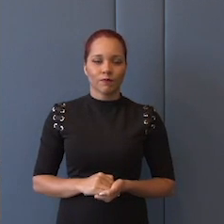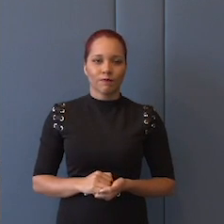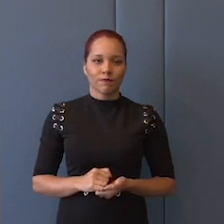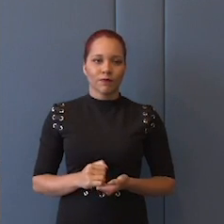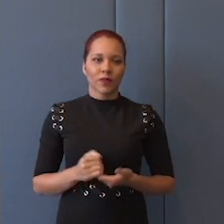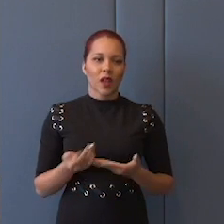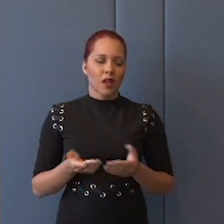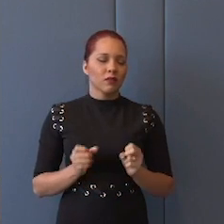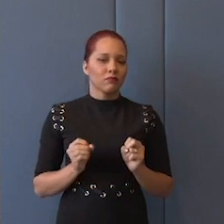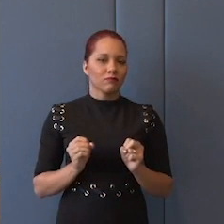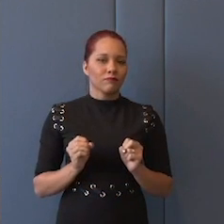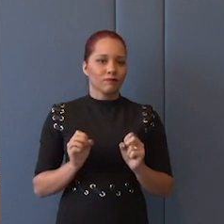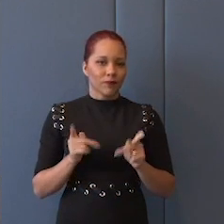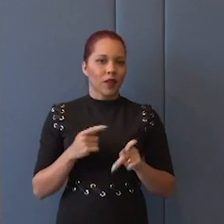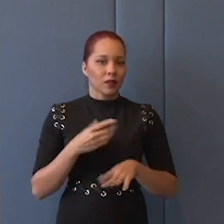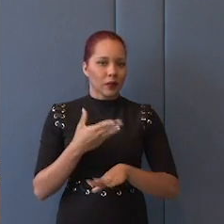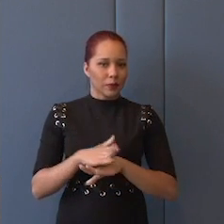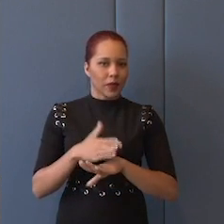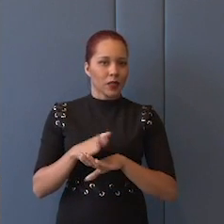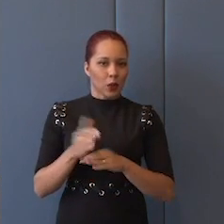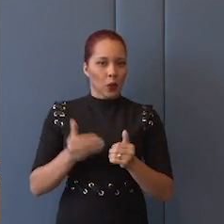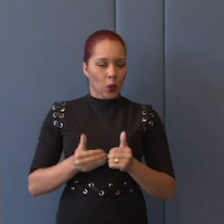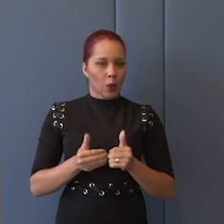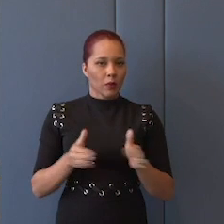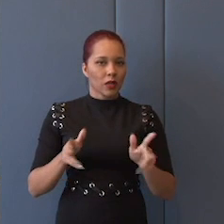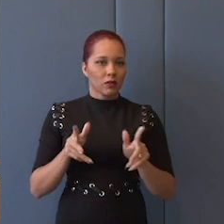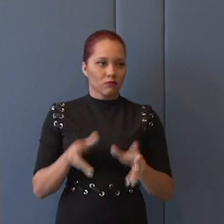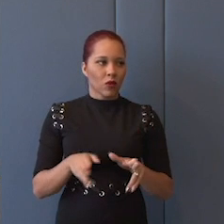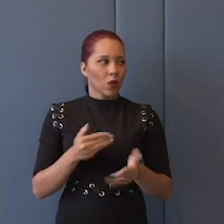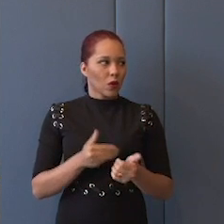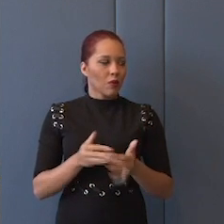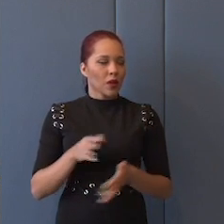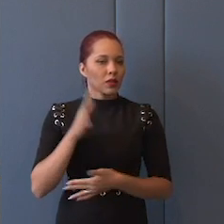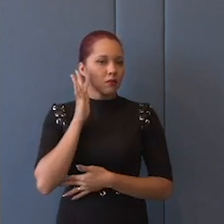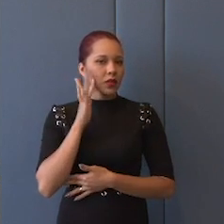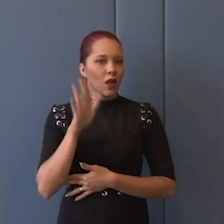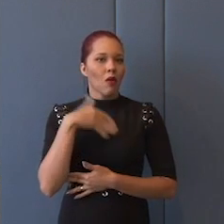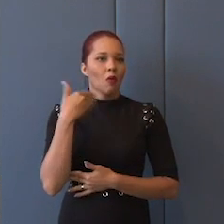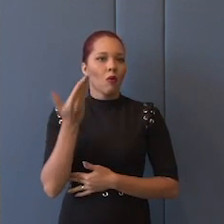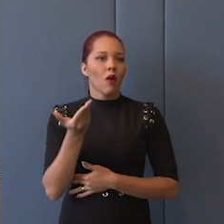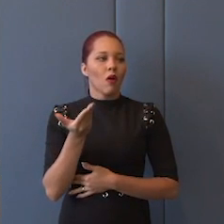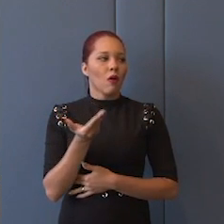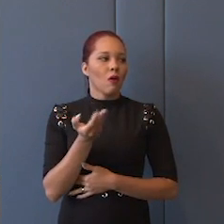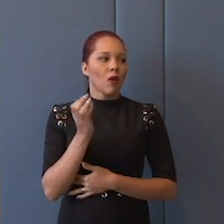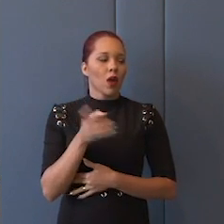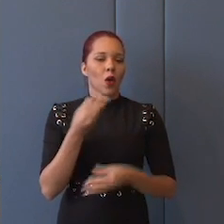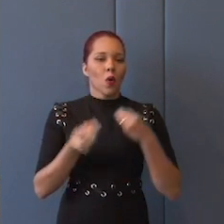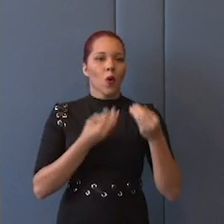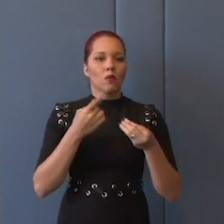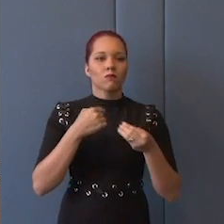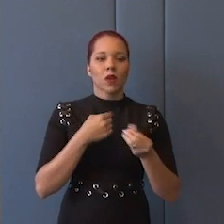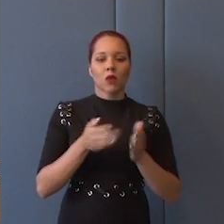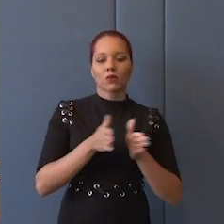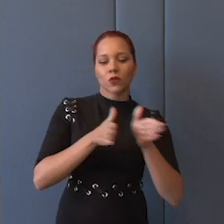é que está. Na prática, começa a ser assim. Começa a ser assim. Qual é a... Como é que você direciona